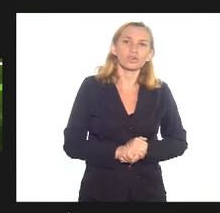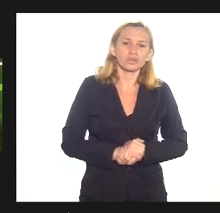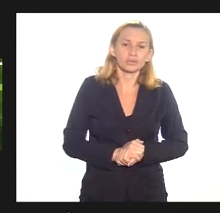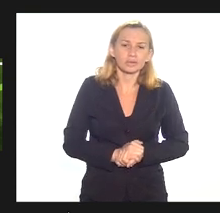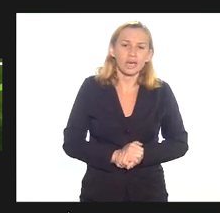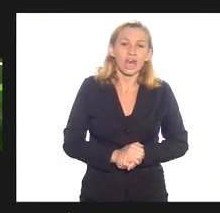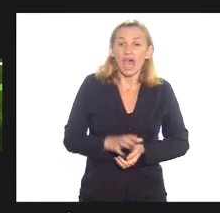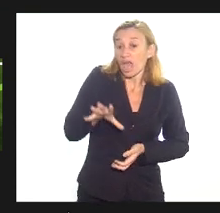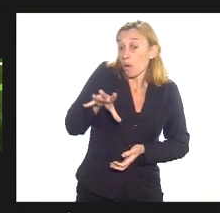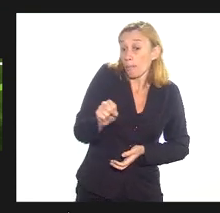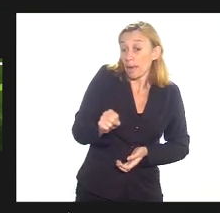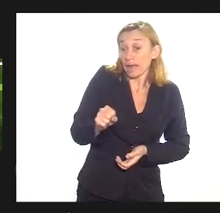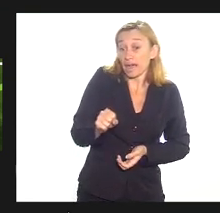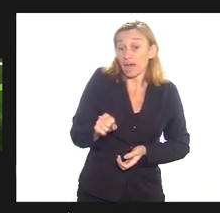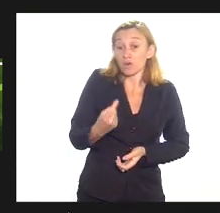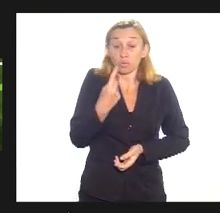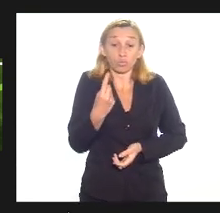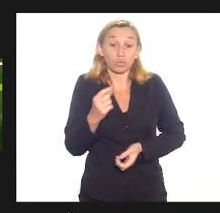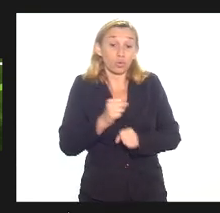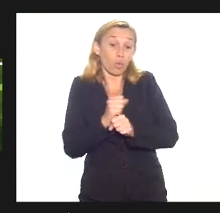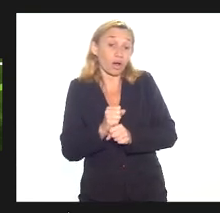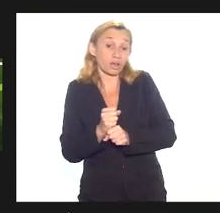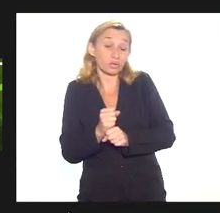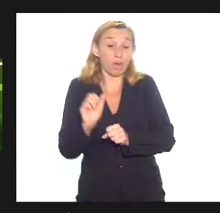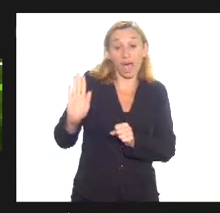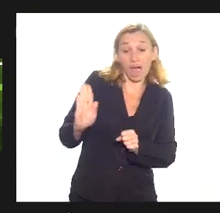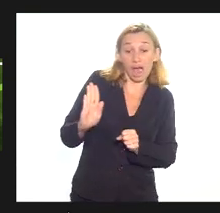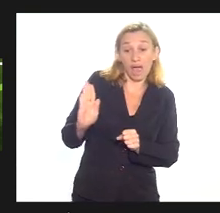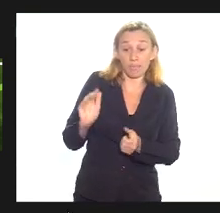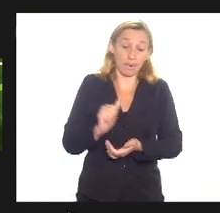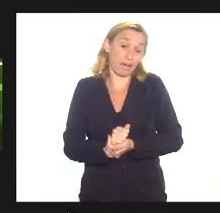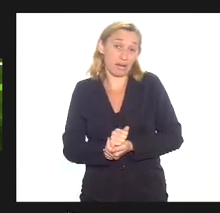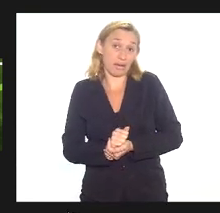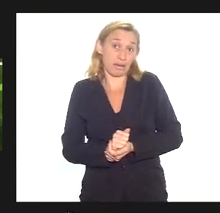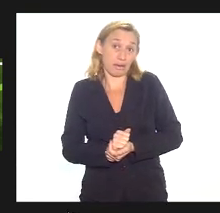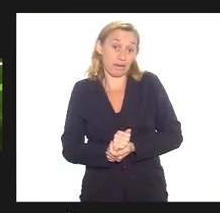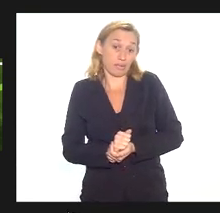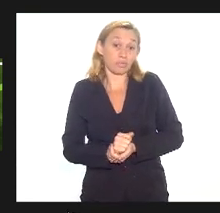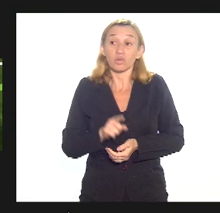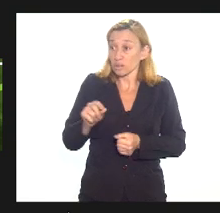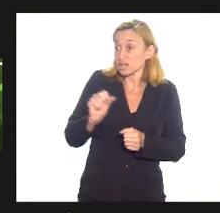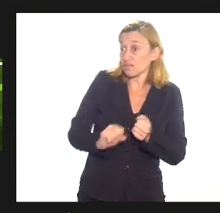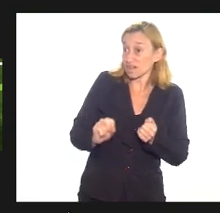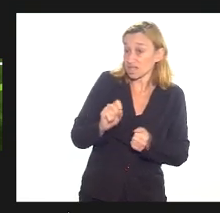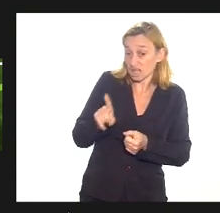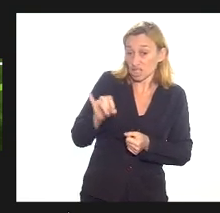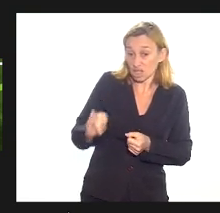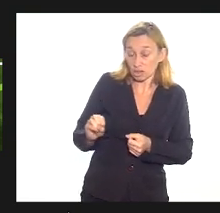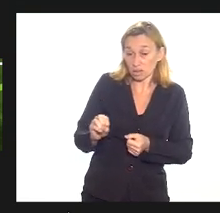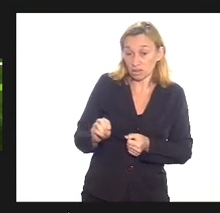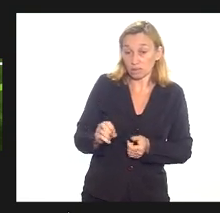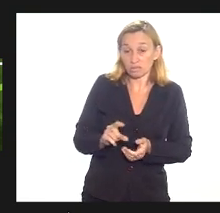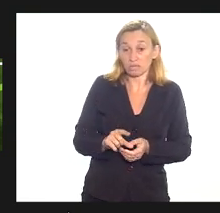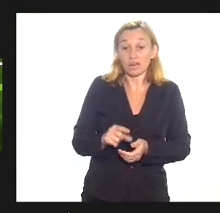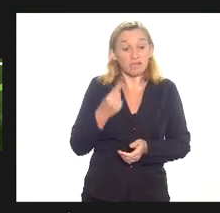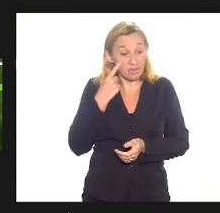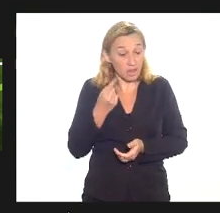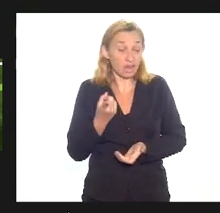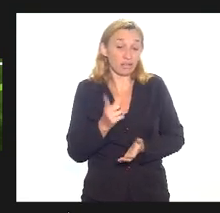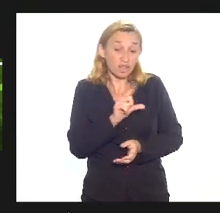mas um teve um no ano tal é beleza todo mundo é perfeito né então você fazendo isso vai escolher a ocorrência